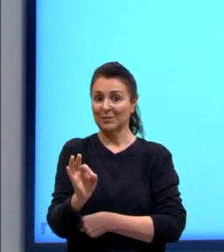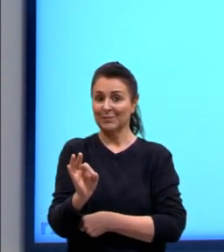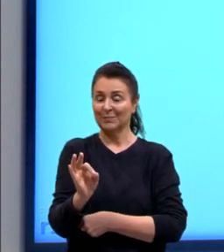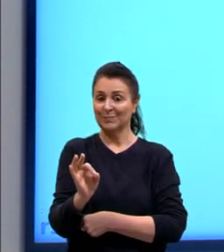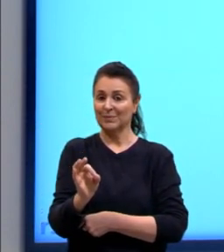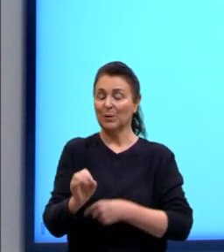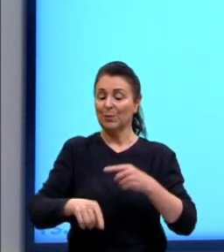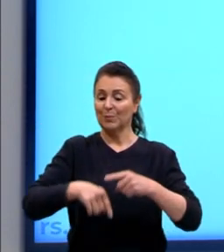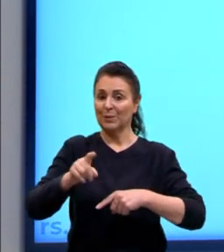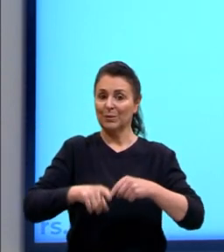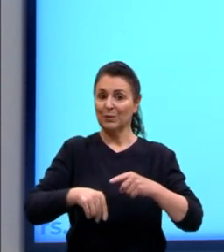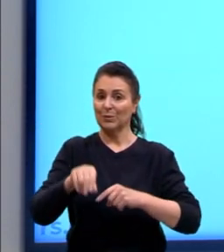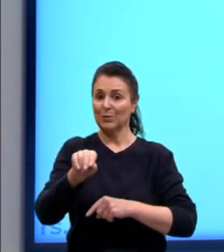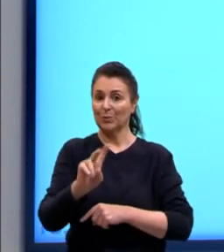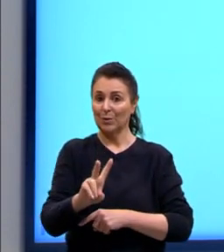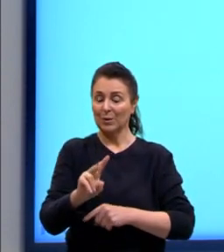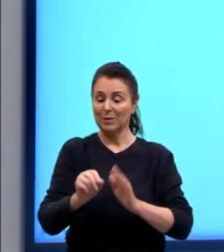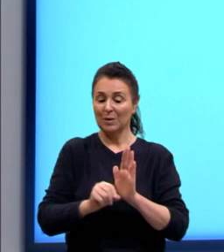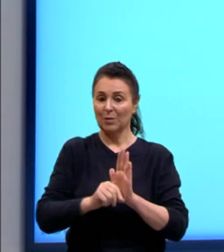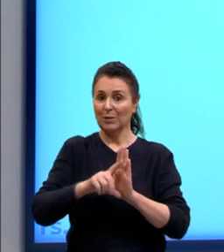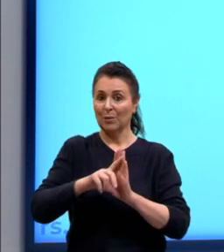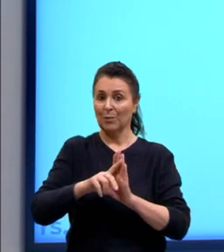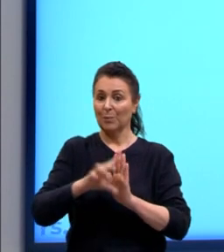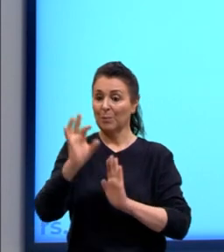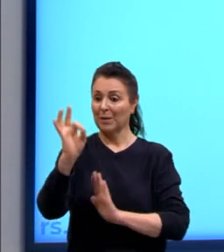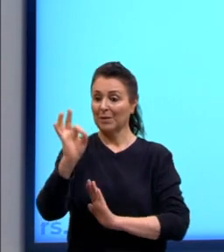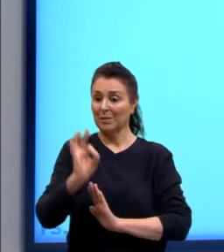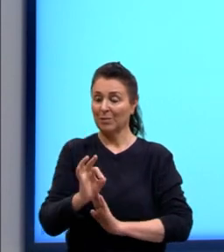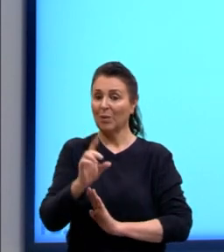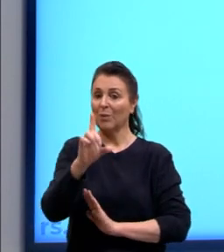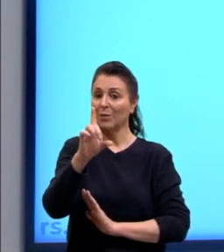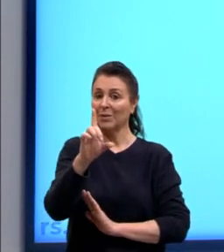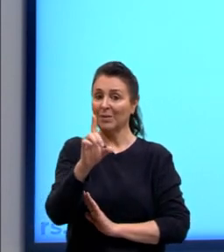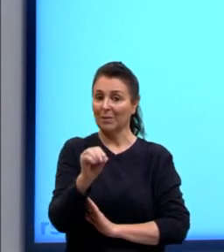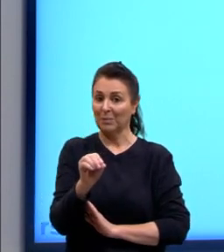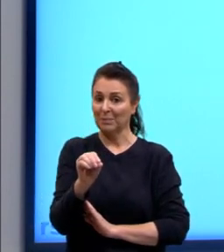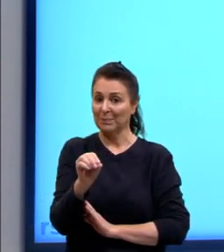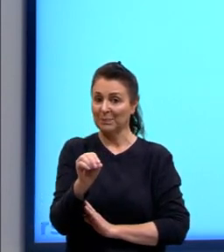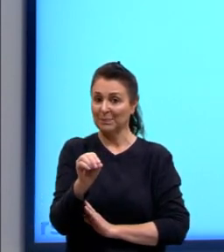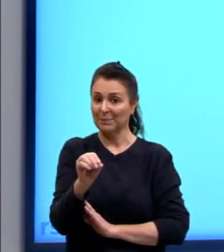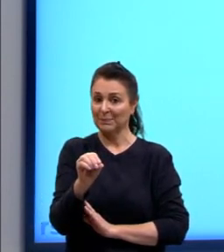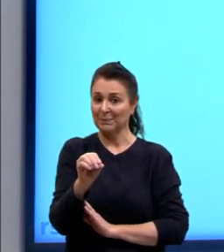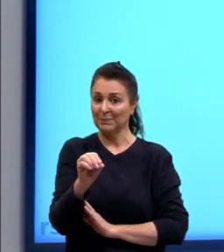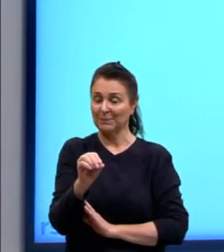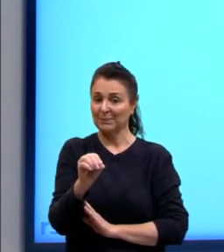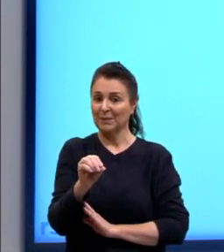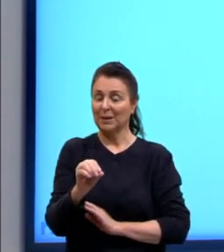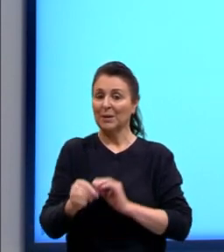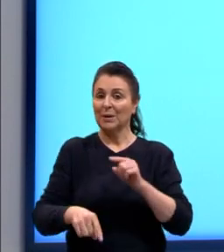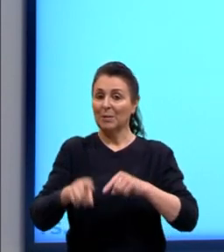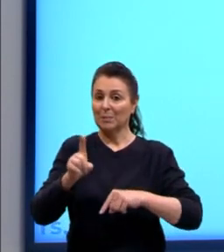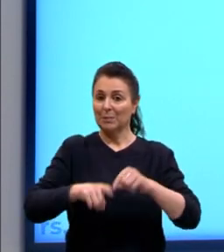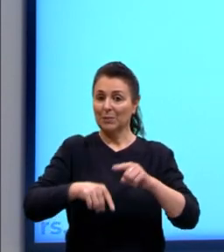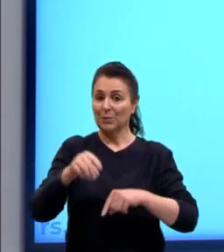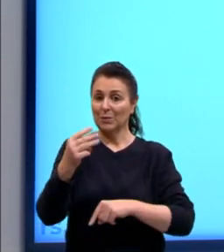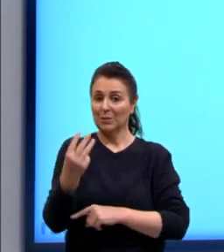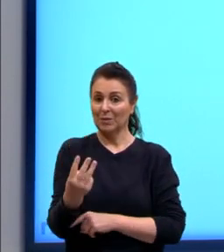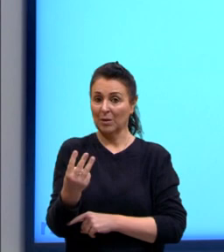o produto 2 teve um aumento percentual de 10%. Produto 3.